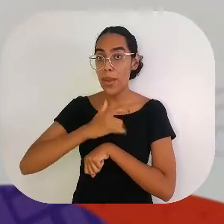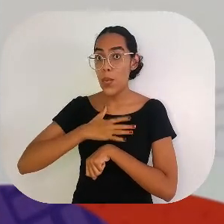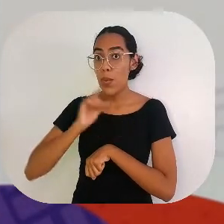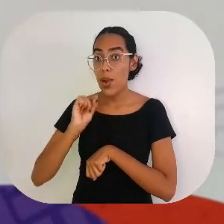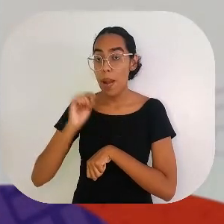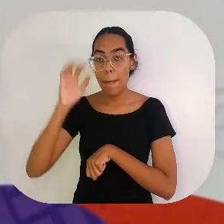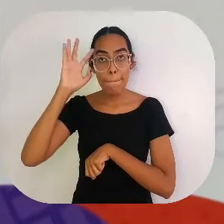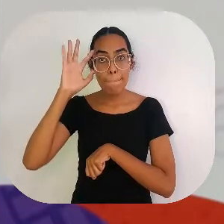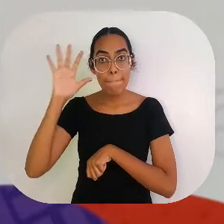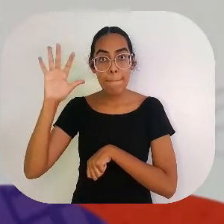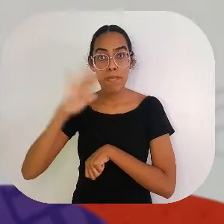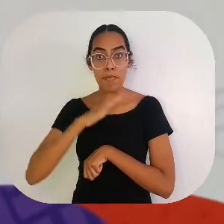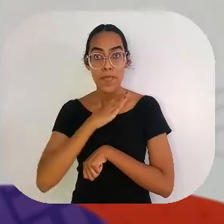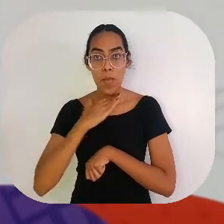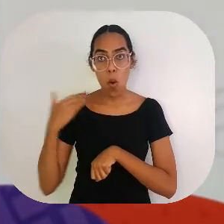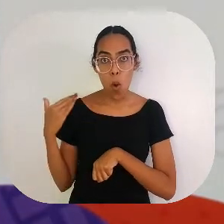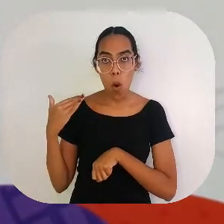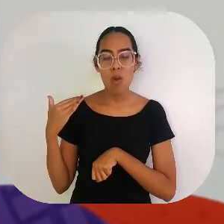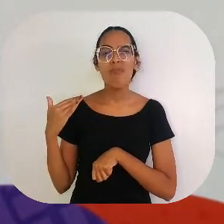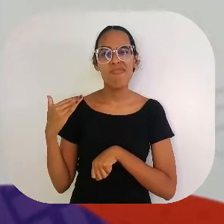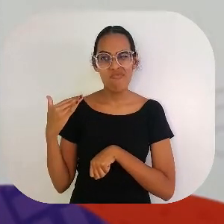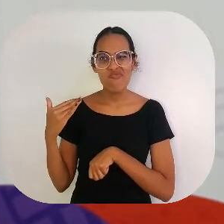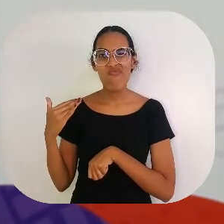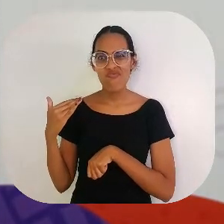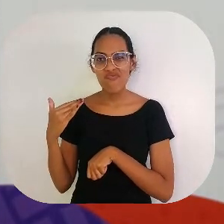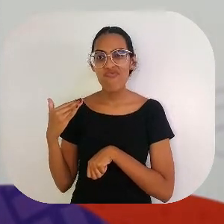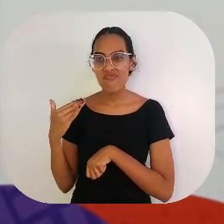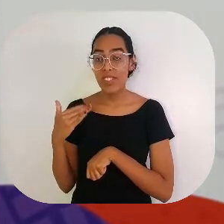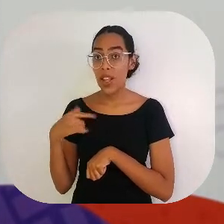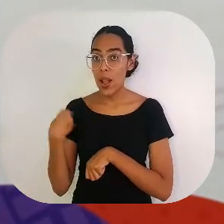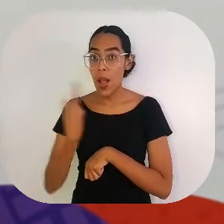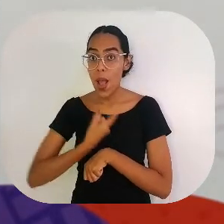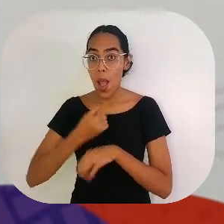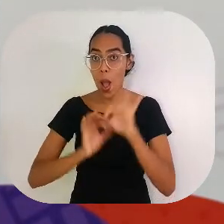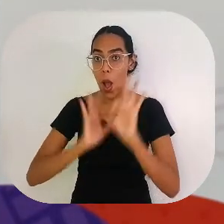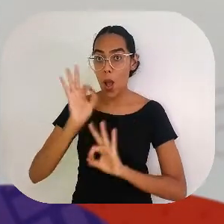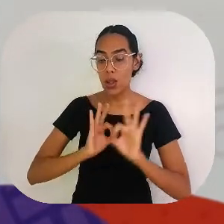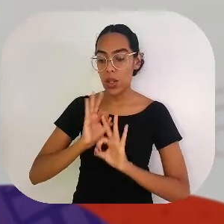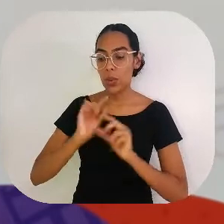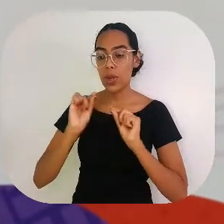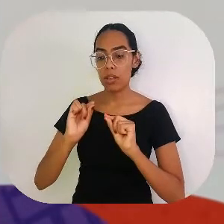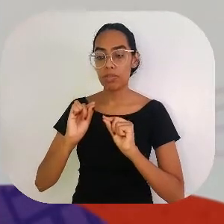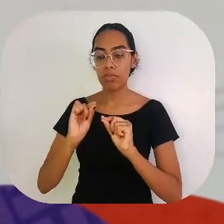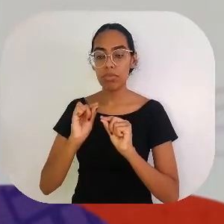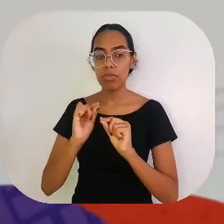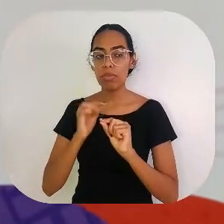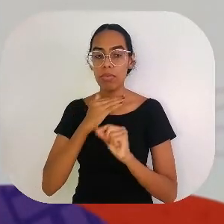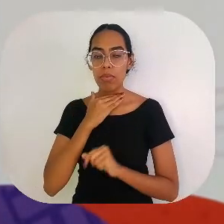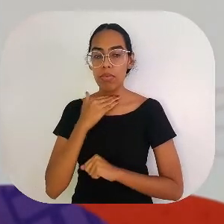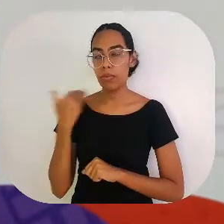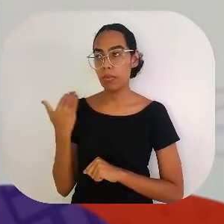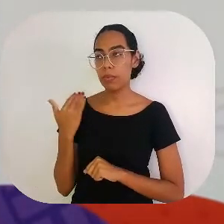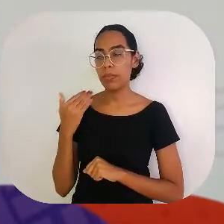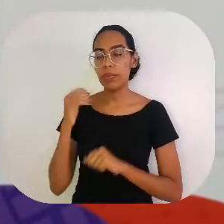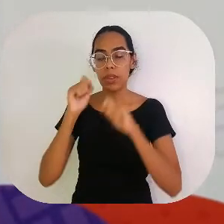própria morte. Sim, é verdade. Ele resolveu planejar a morte